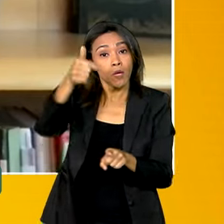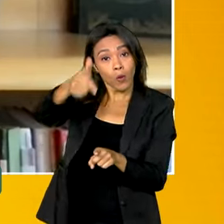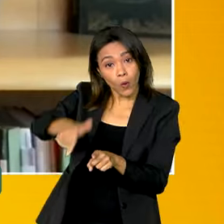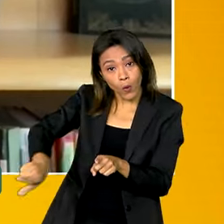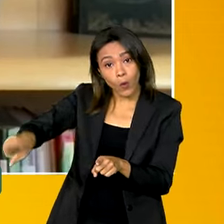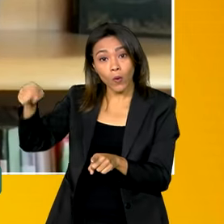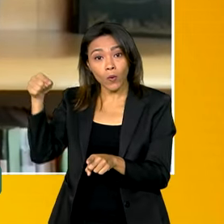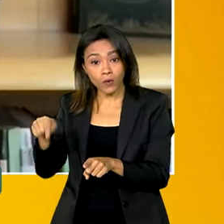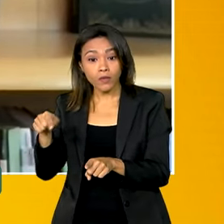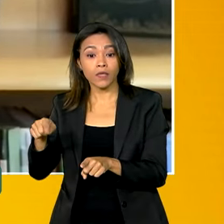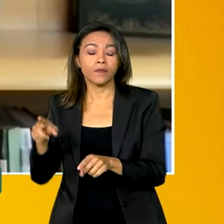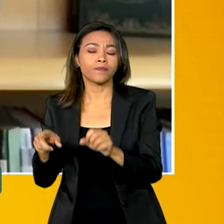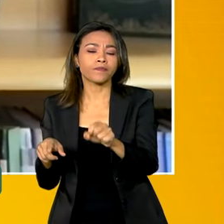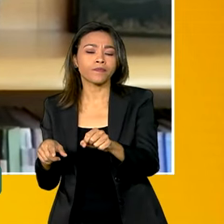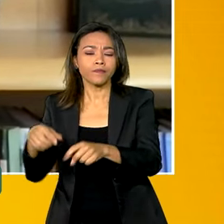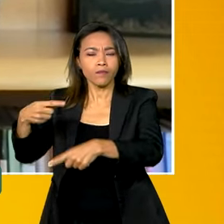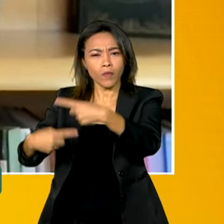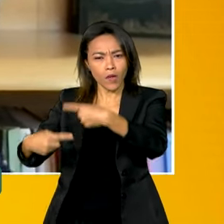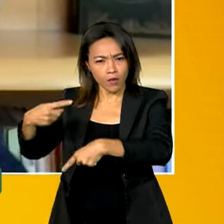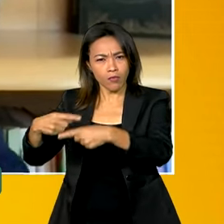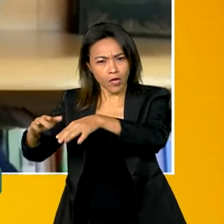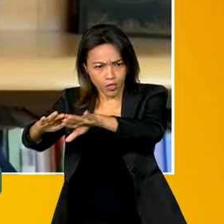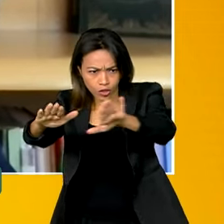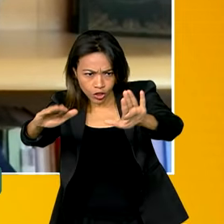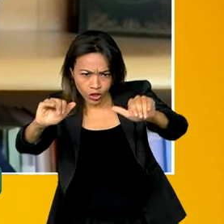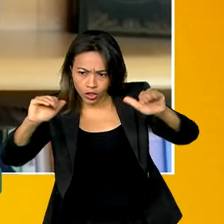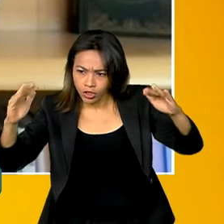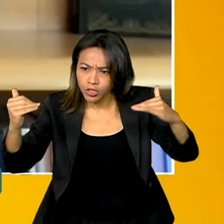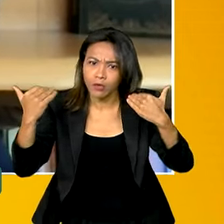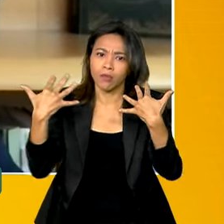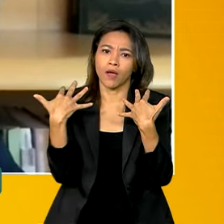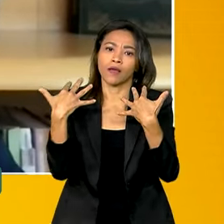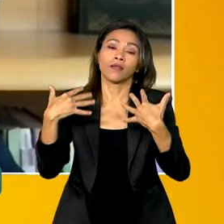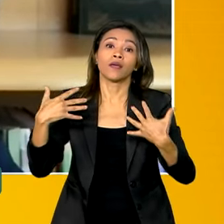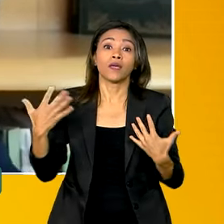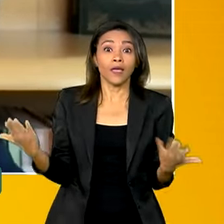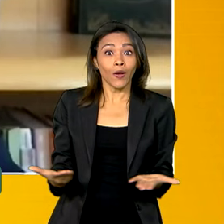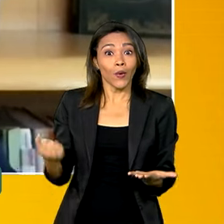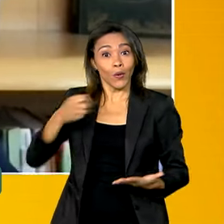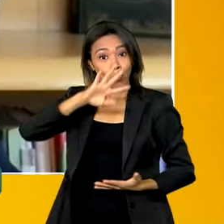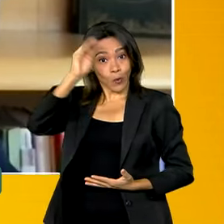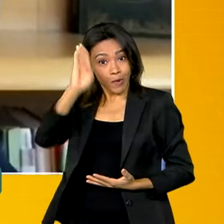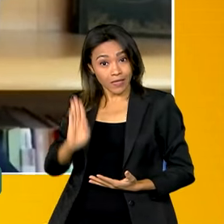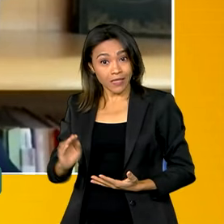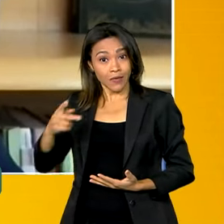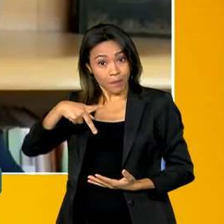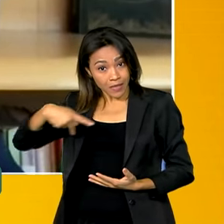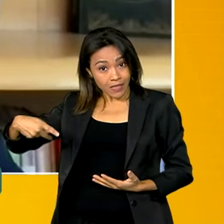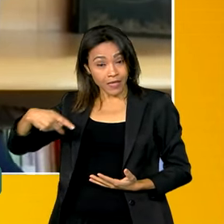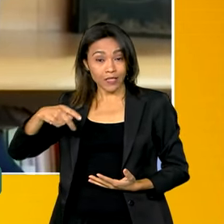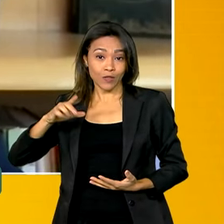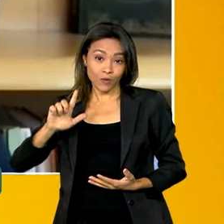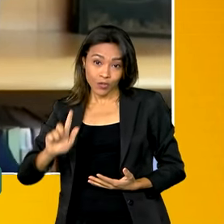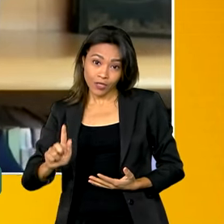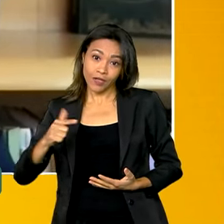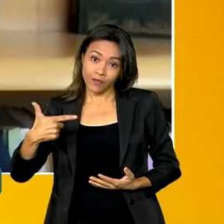-produção internacional. E é importante porque o Brasil agora está presidente do G20, para o ano tem a COP30.